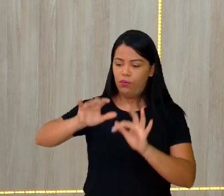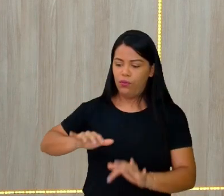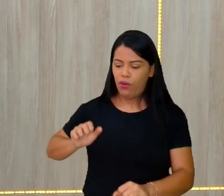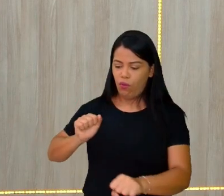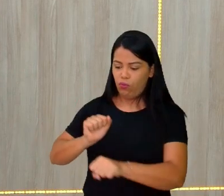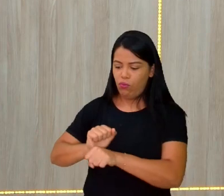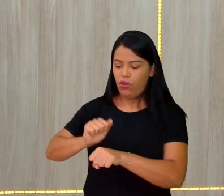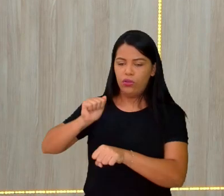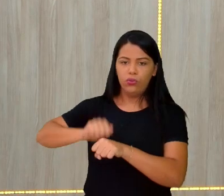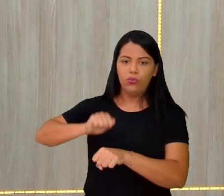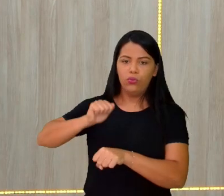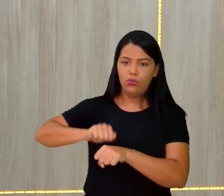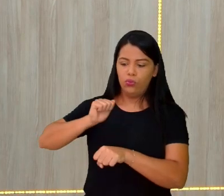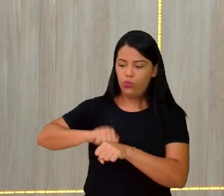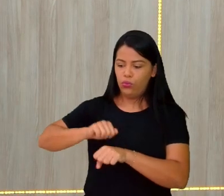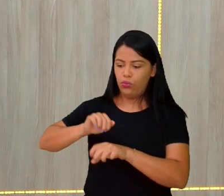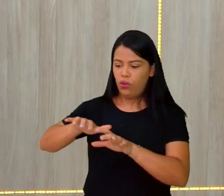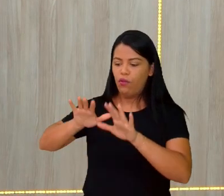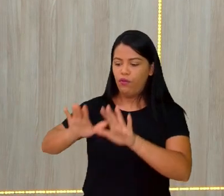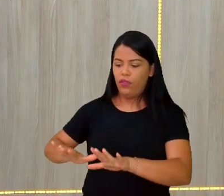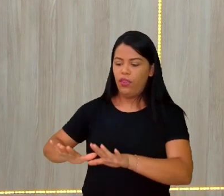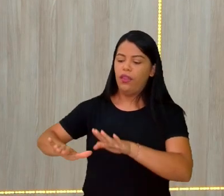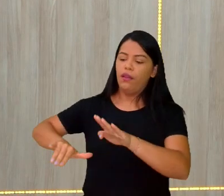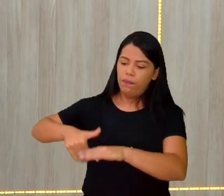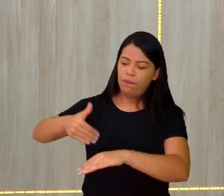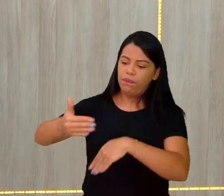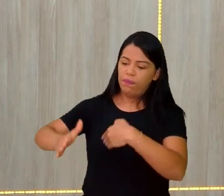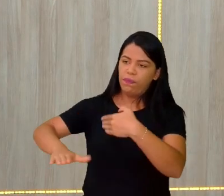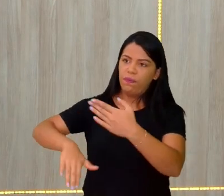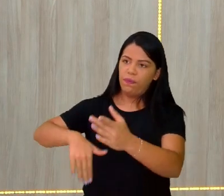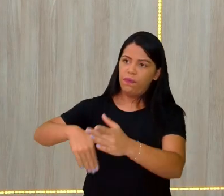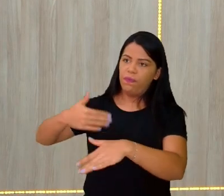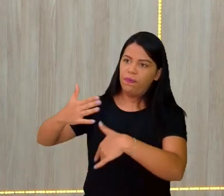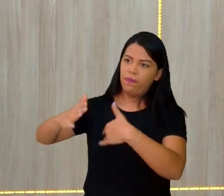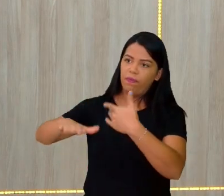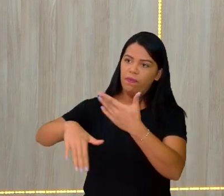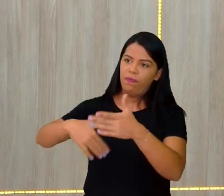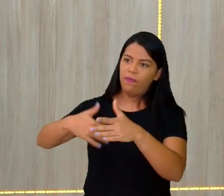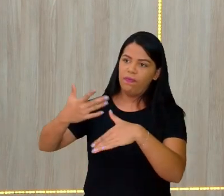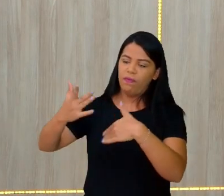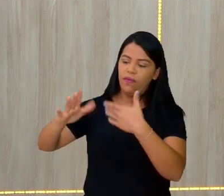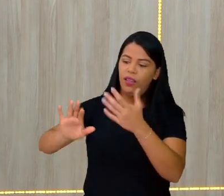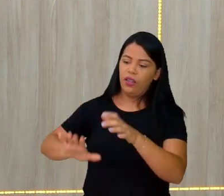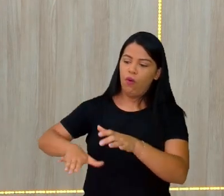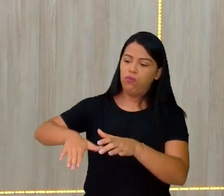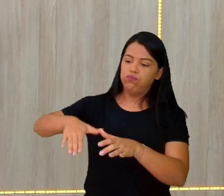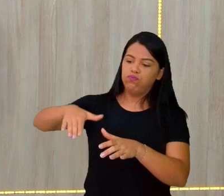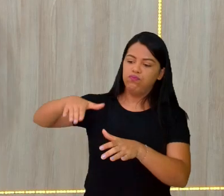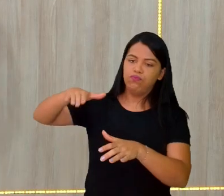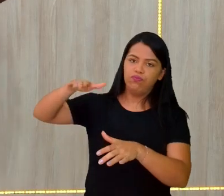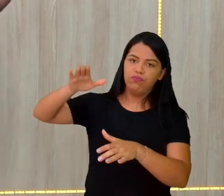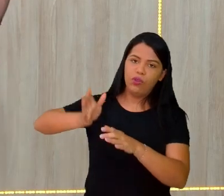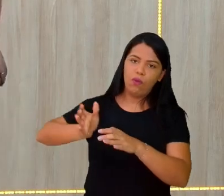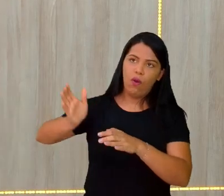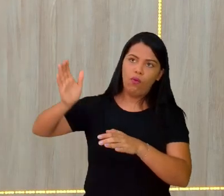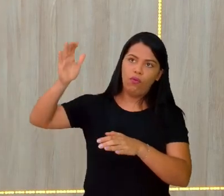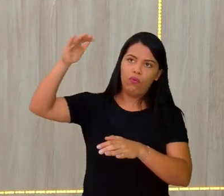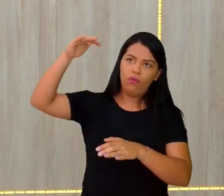e os continentes vão se afastando. Beleza?